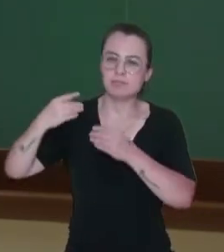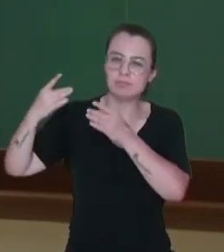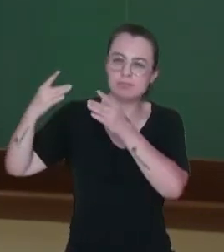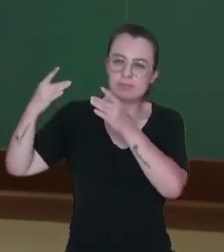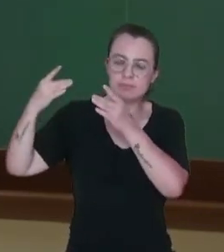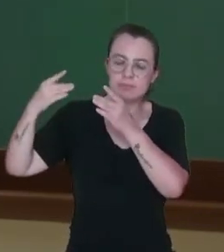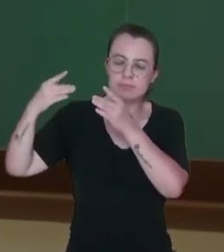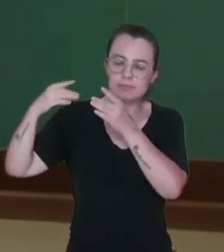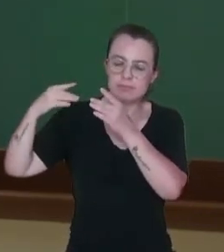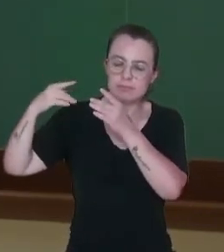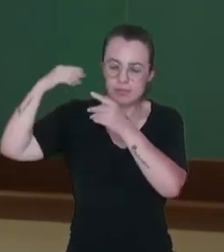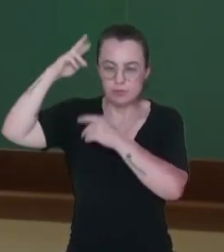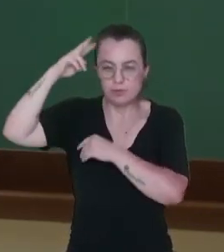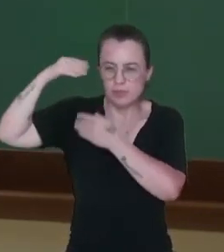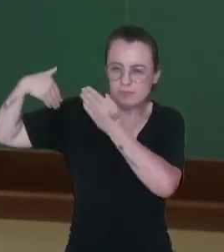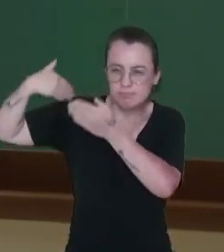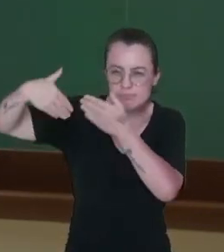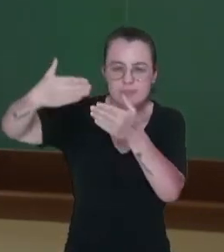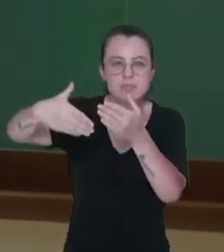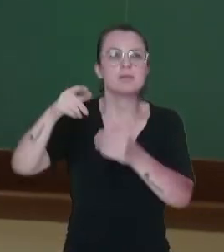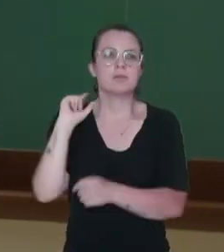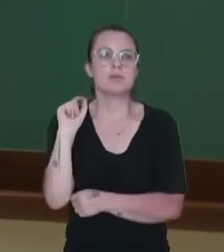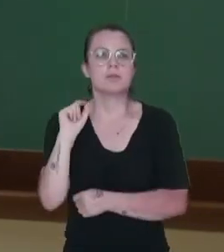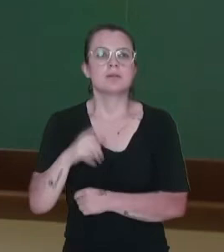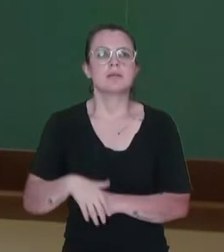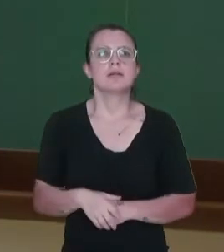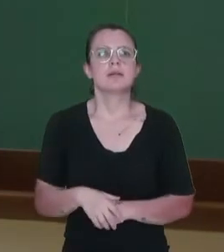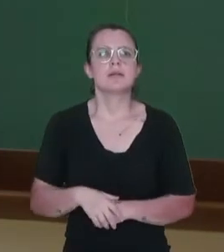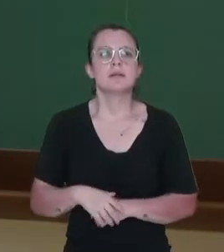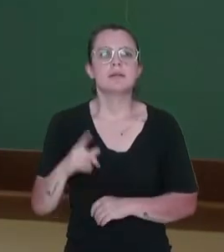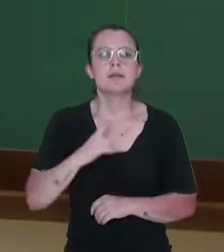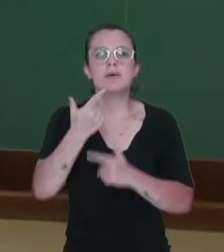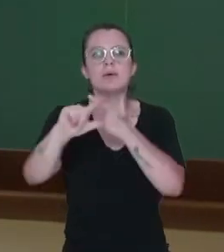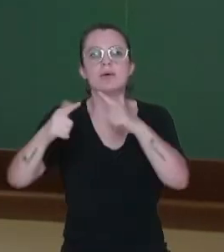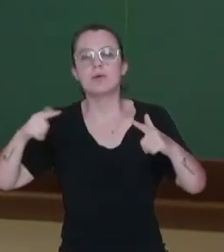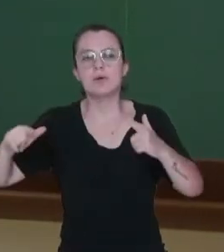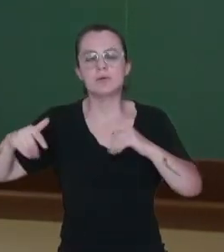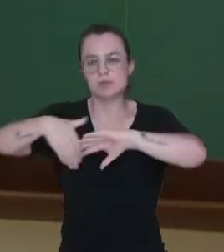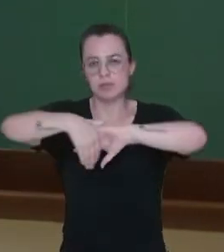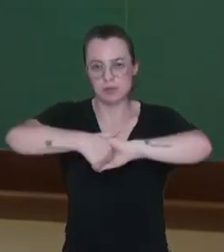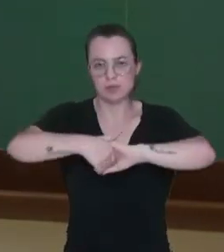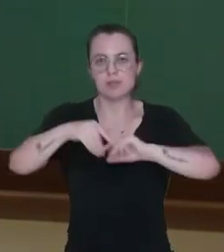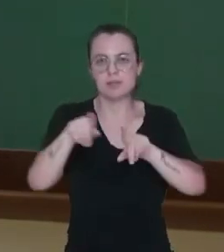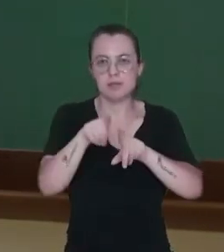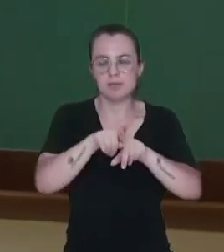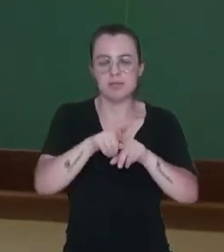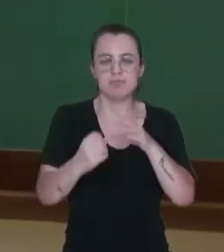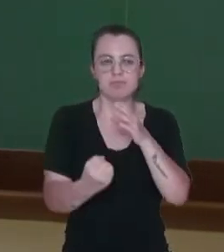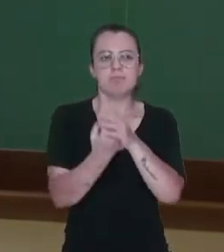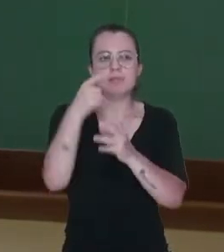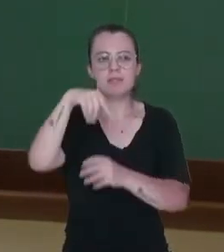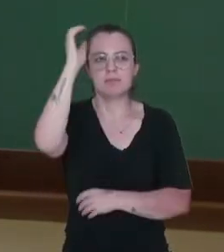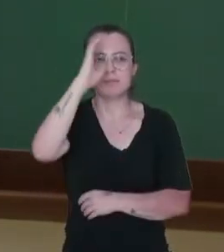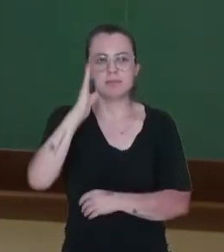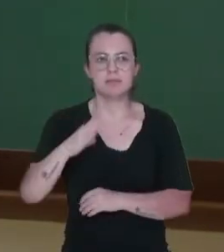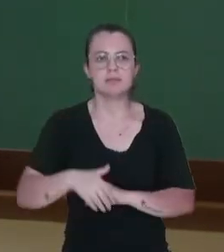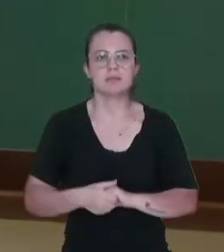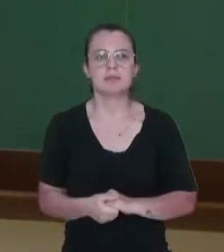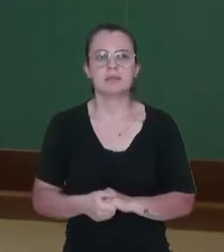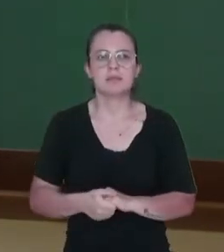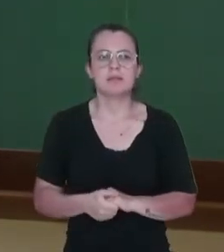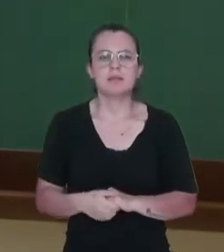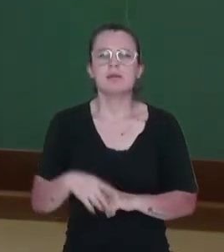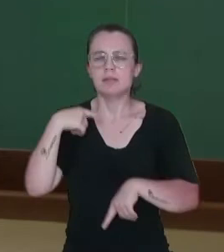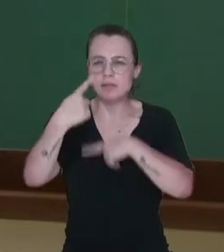outras divisões que foram realizadas no território brasileiro. Já na sequência, assim que os colonizadores tomam posse das